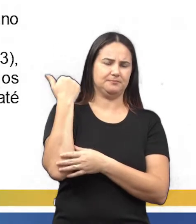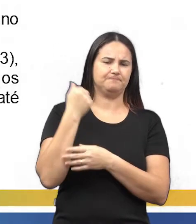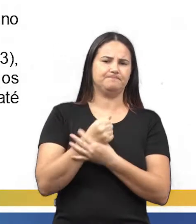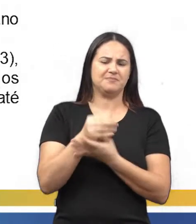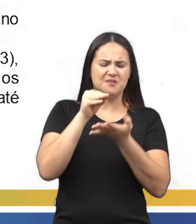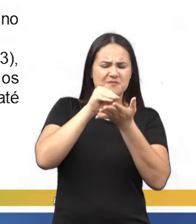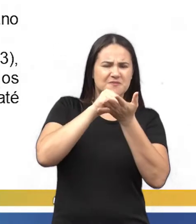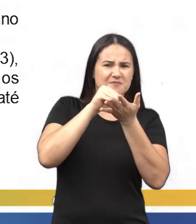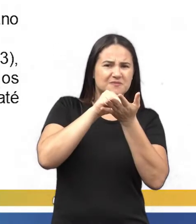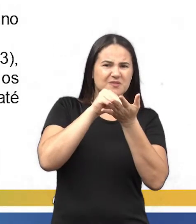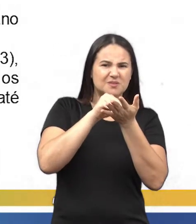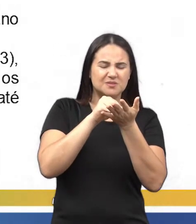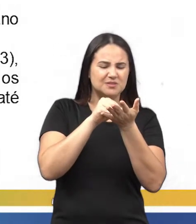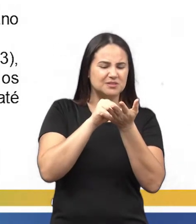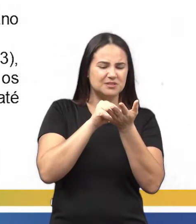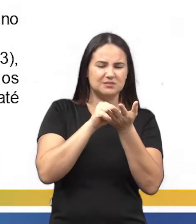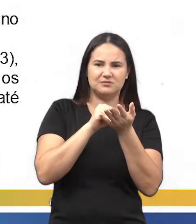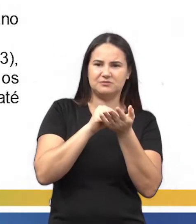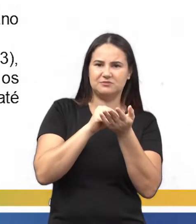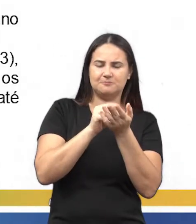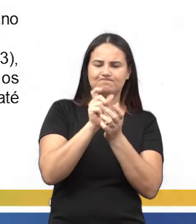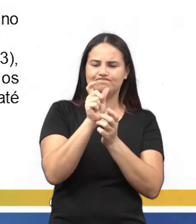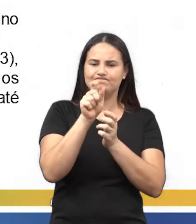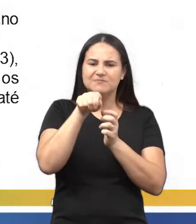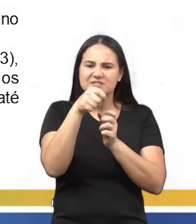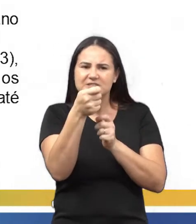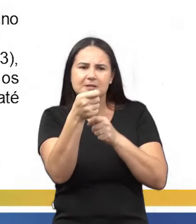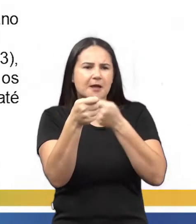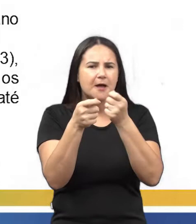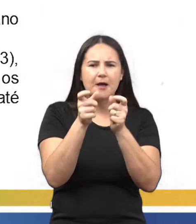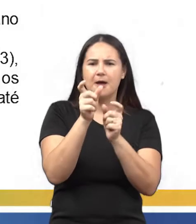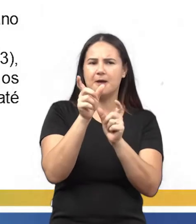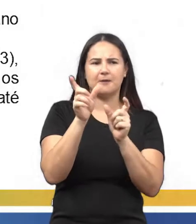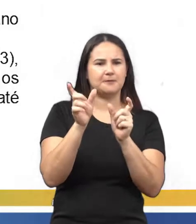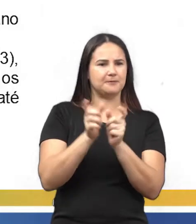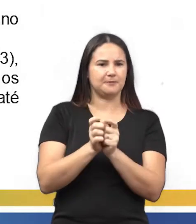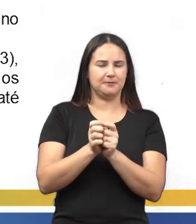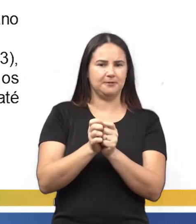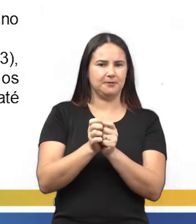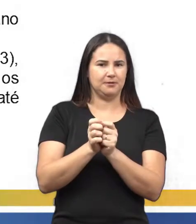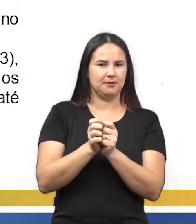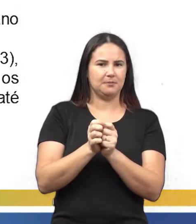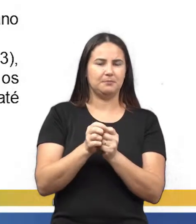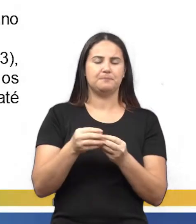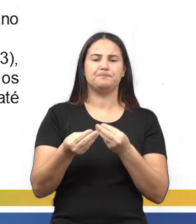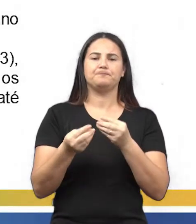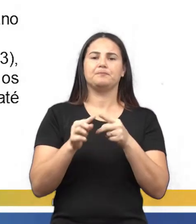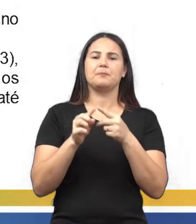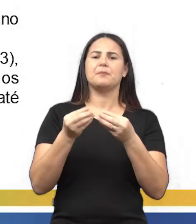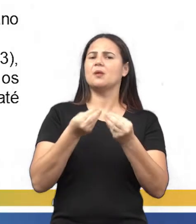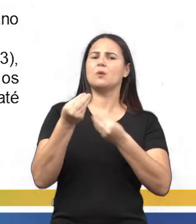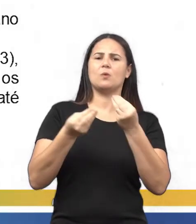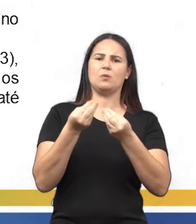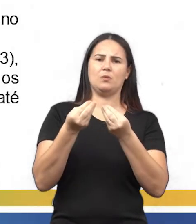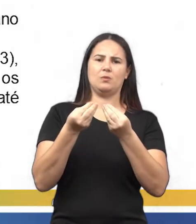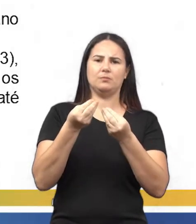símbolos para indicar números desconhecidos, levou o ser humano a recorrer às palavras.